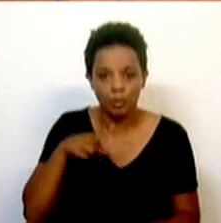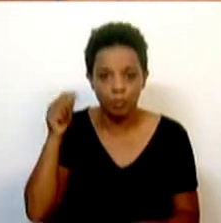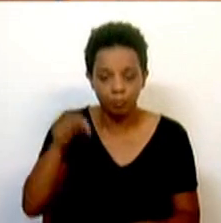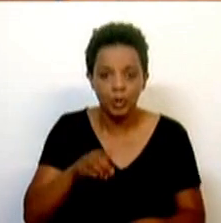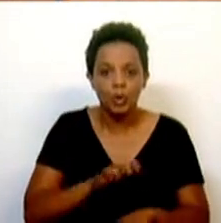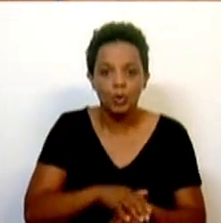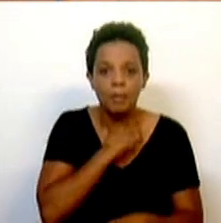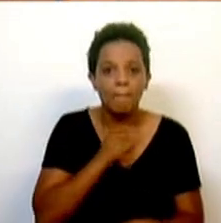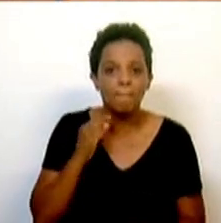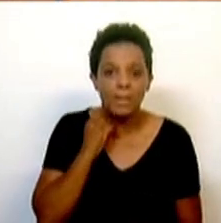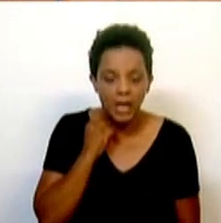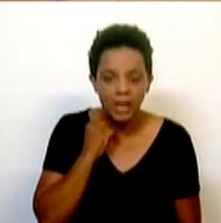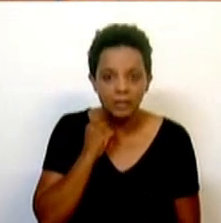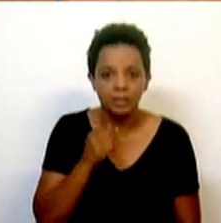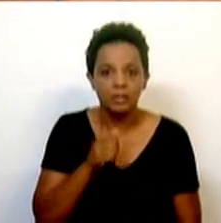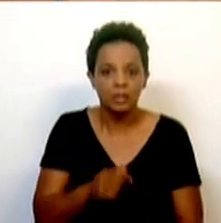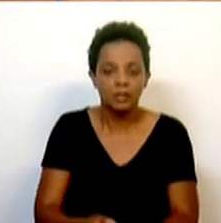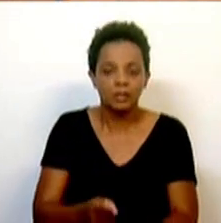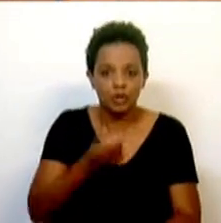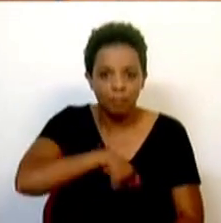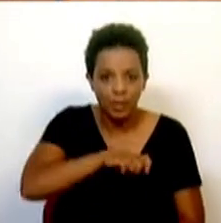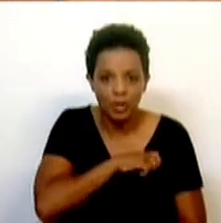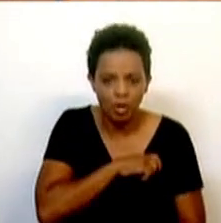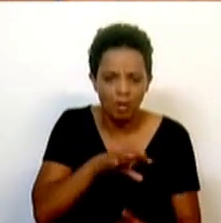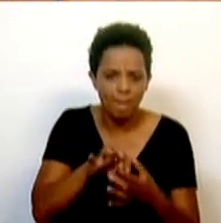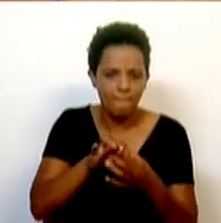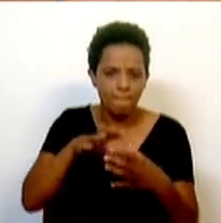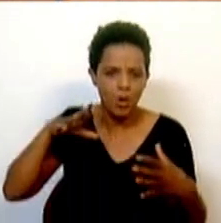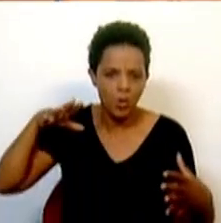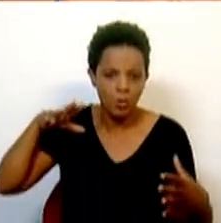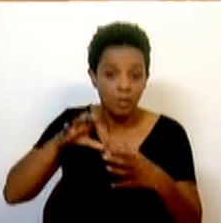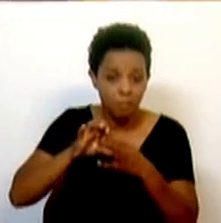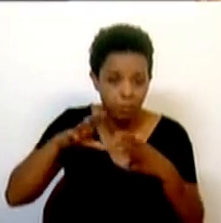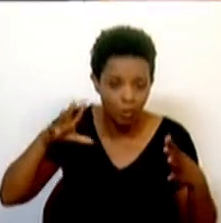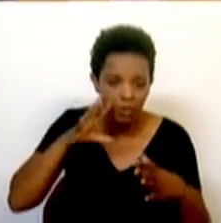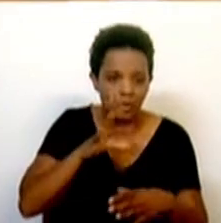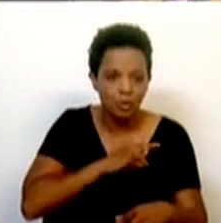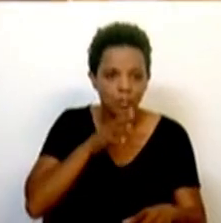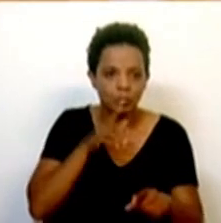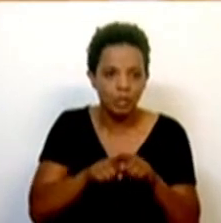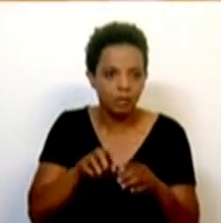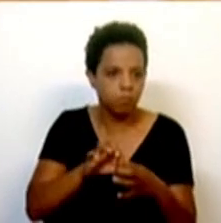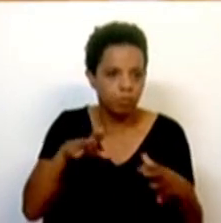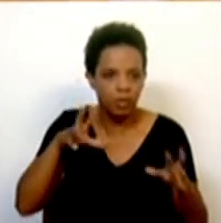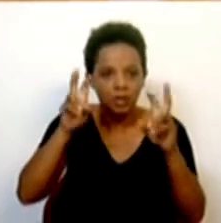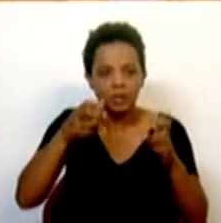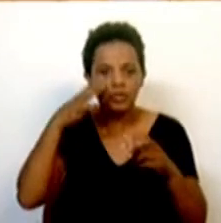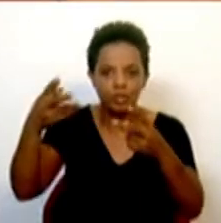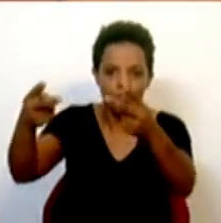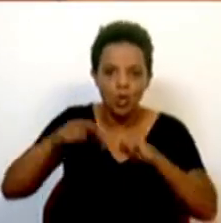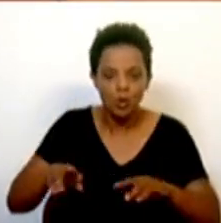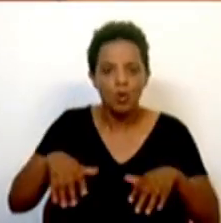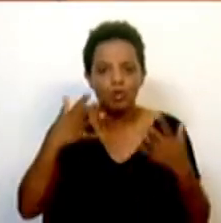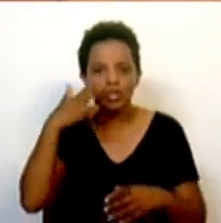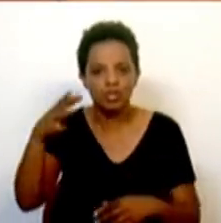foi por um padre radical espanhol, não teve nada a ver, senhor deputado, com nenhuma questão de migração, nem nenhuma